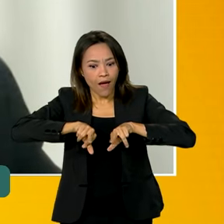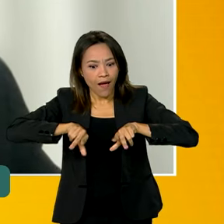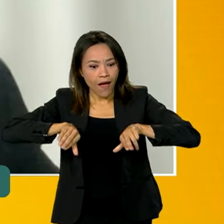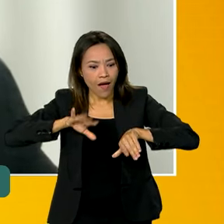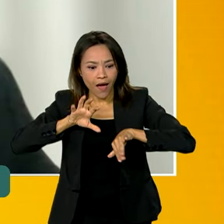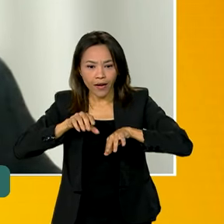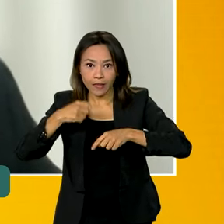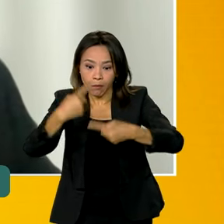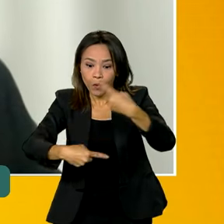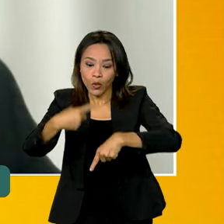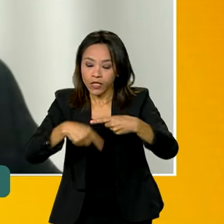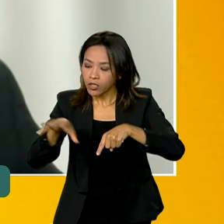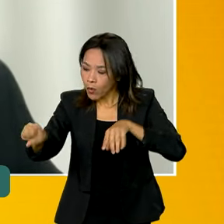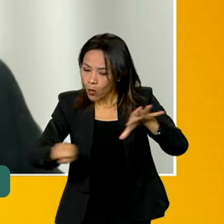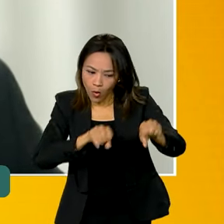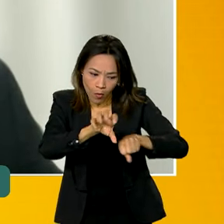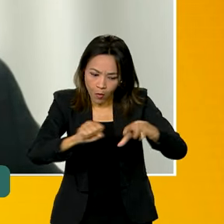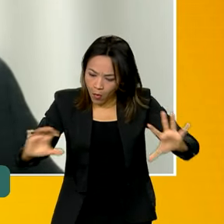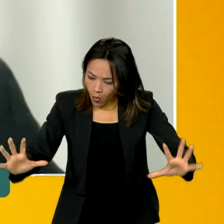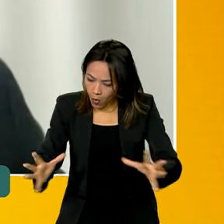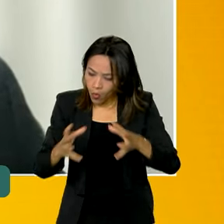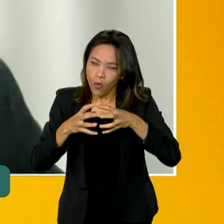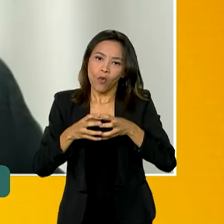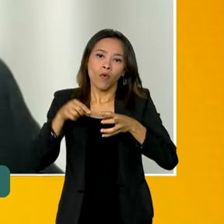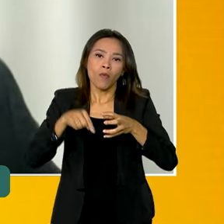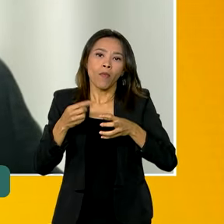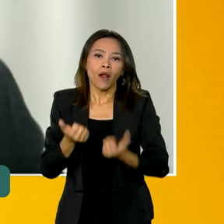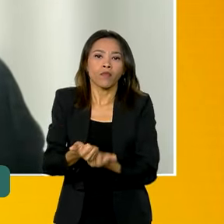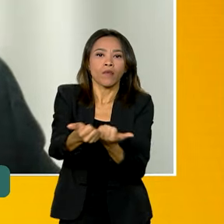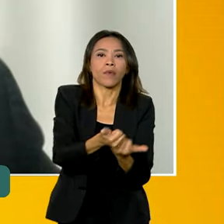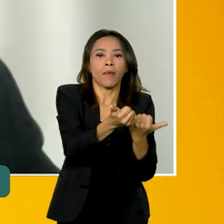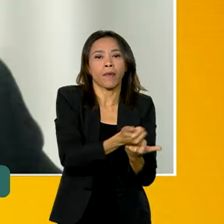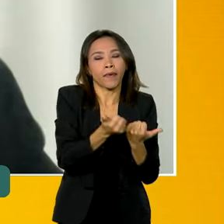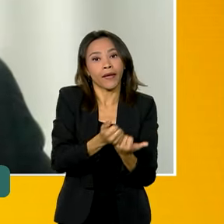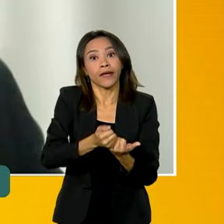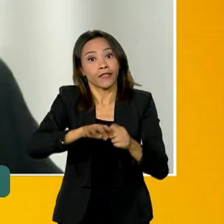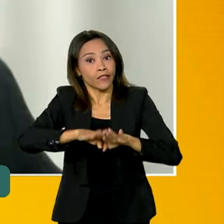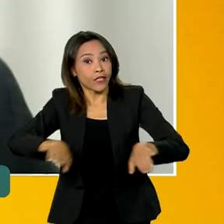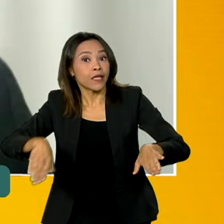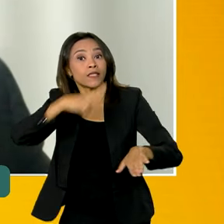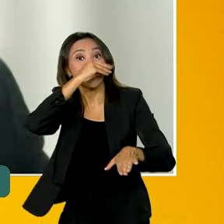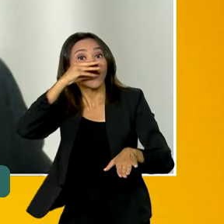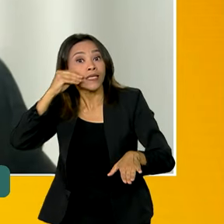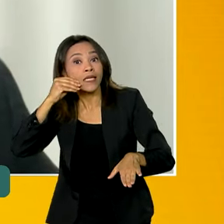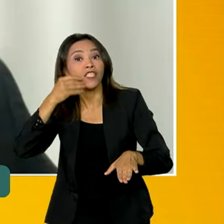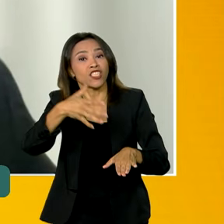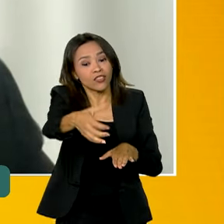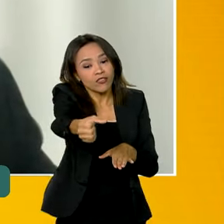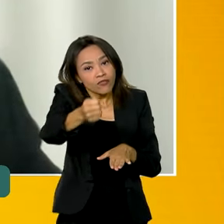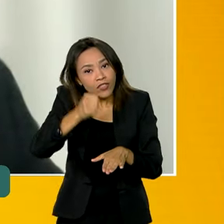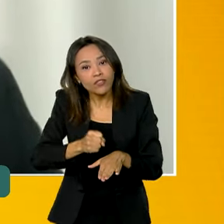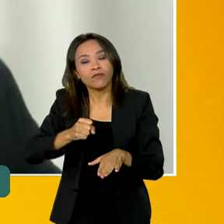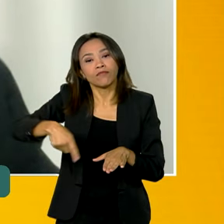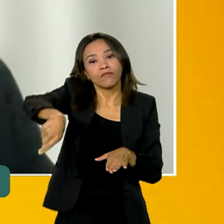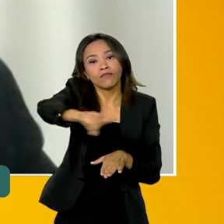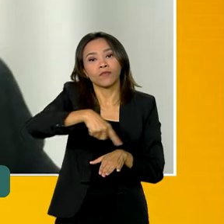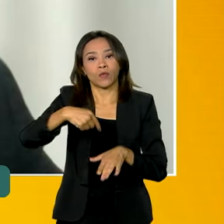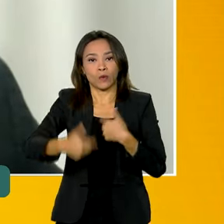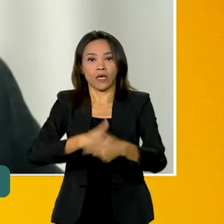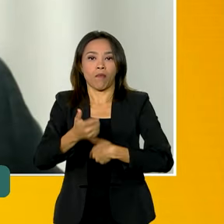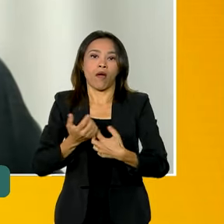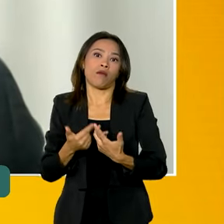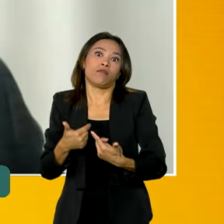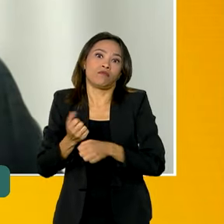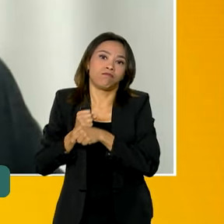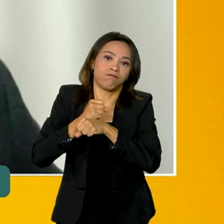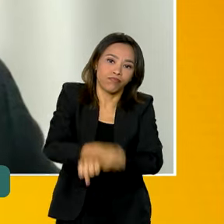visando a garantia dos direitos fundamentais de crianças e adolescentes retiradas do trabalho infantil. E, no âmbito do